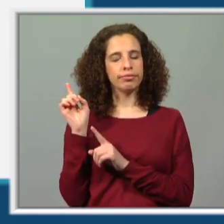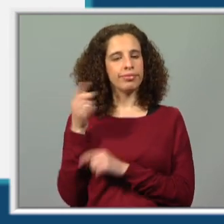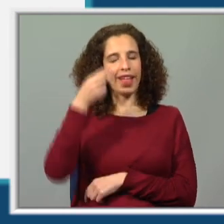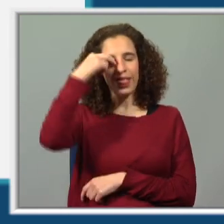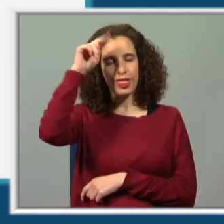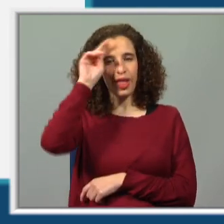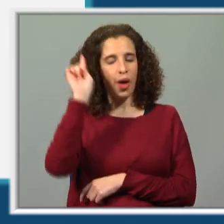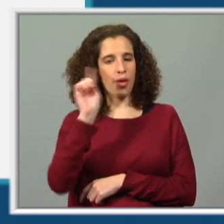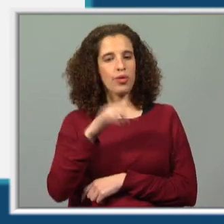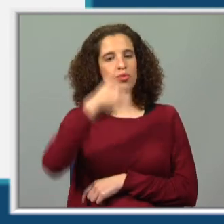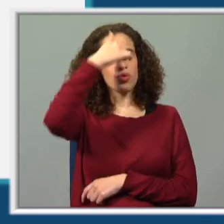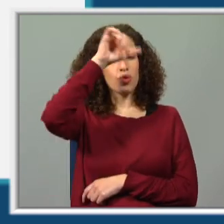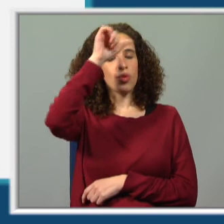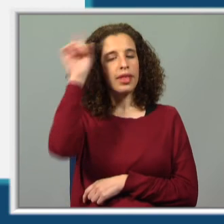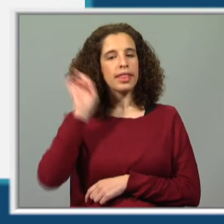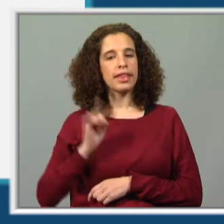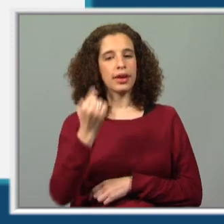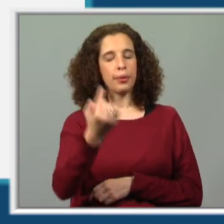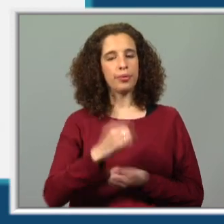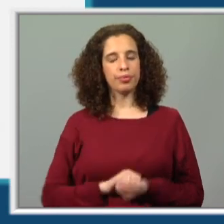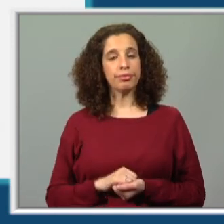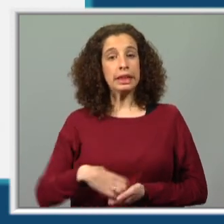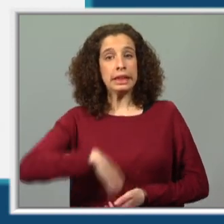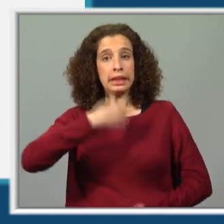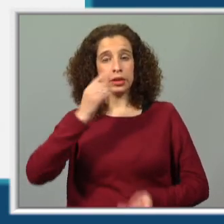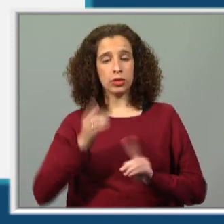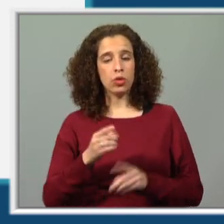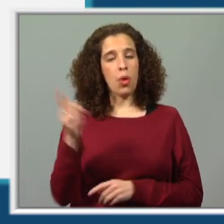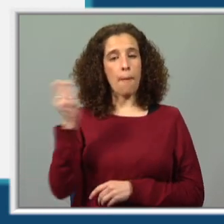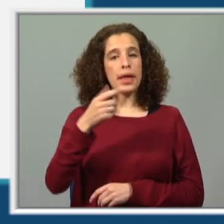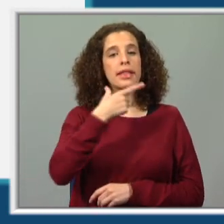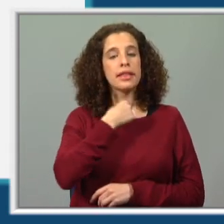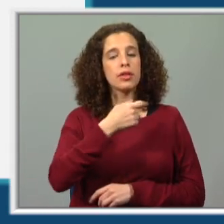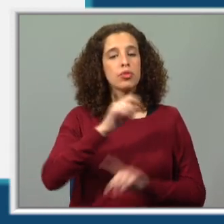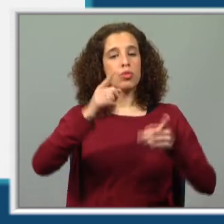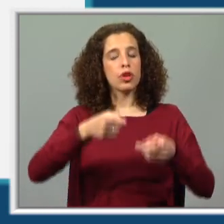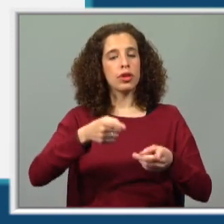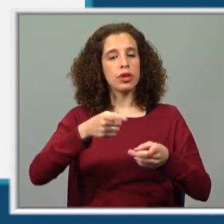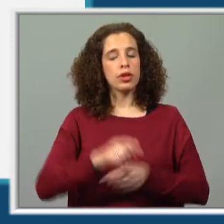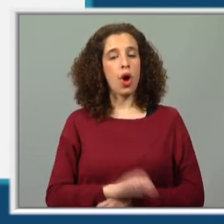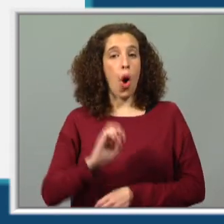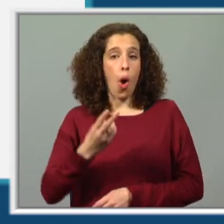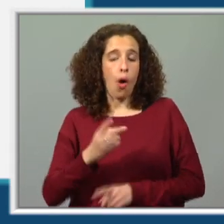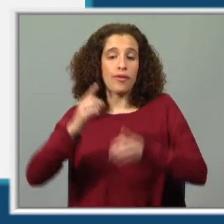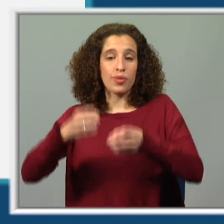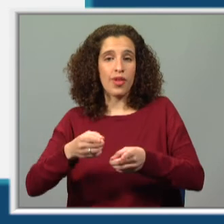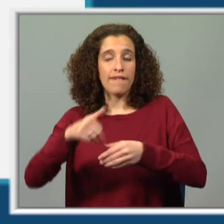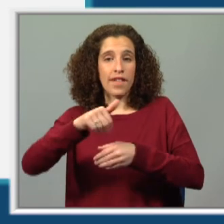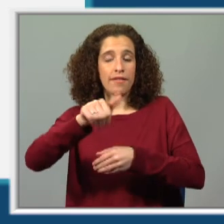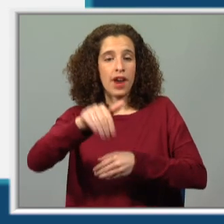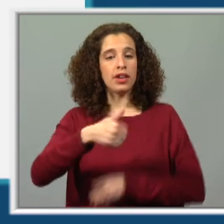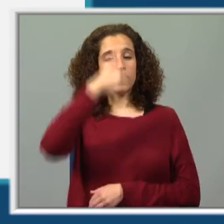enganámos, o domingo, dia 1. O que quer dizer que o mês de agosto iniciava, ou vai iniciar num